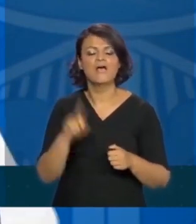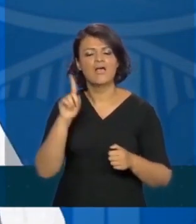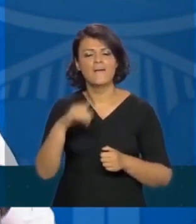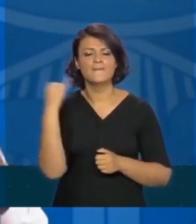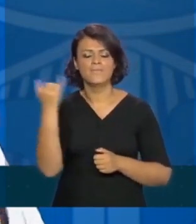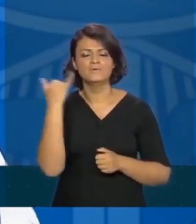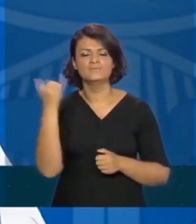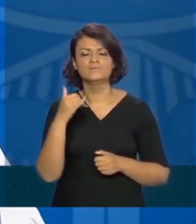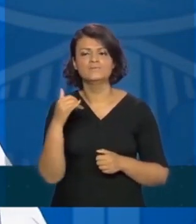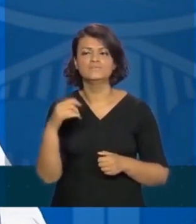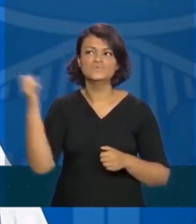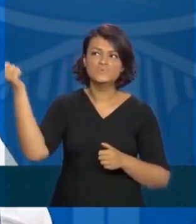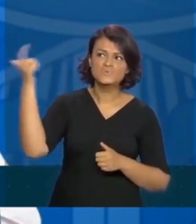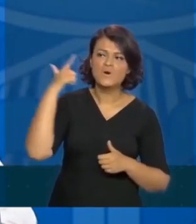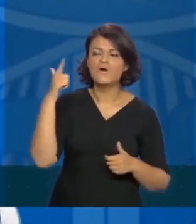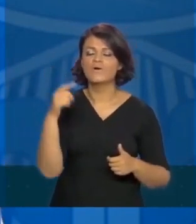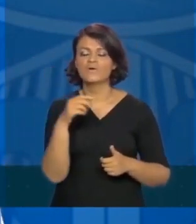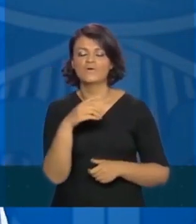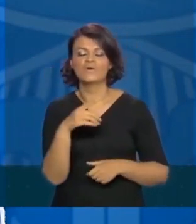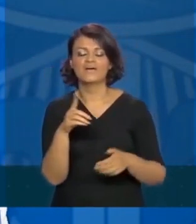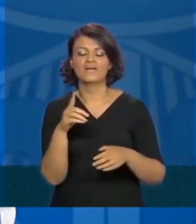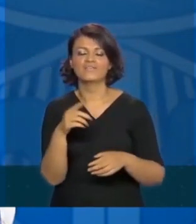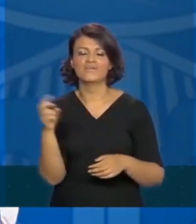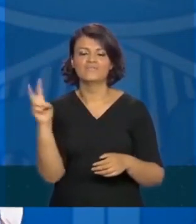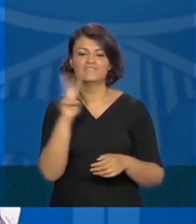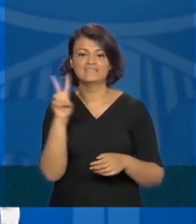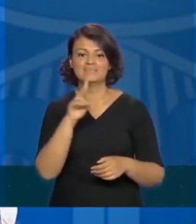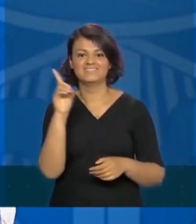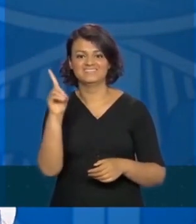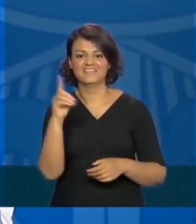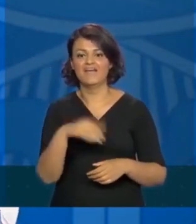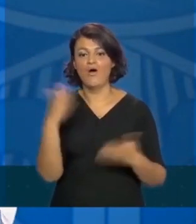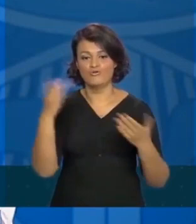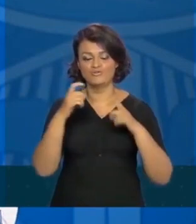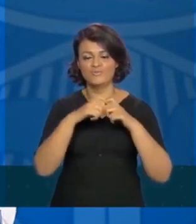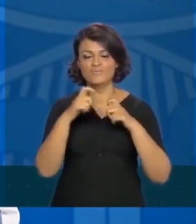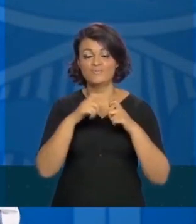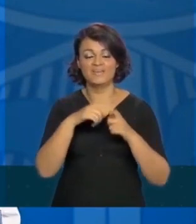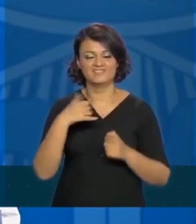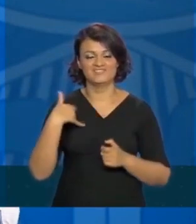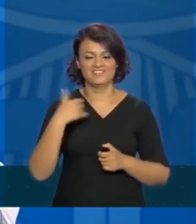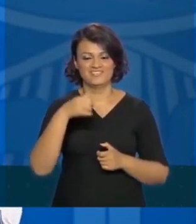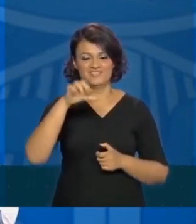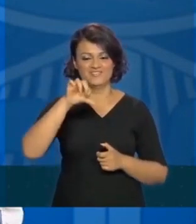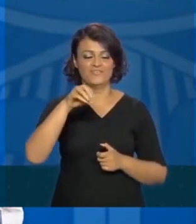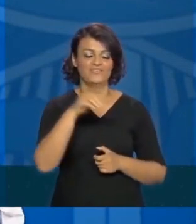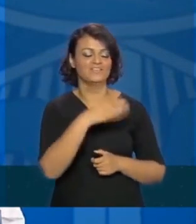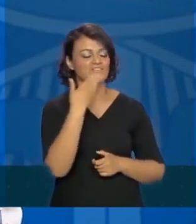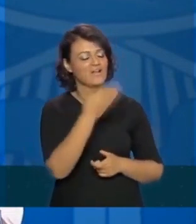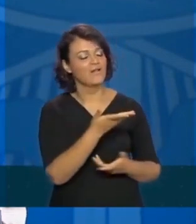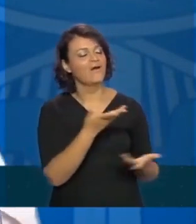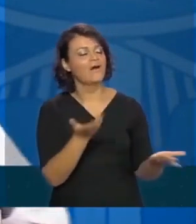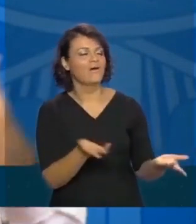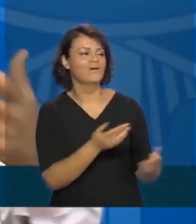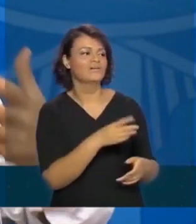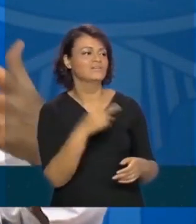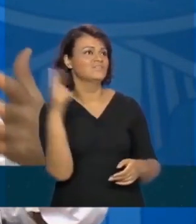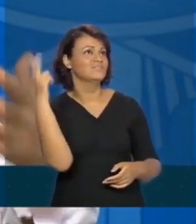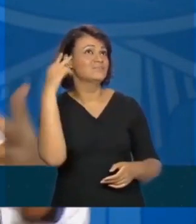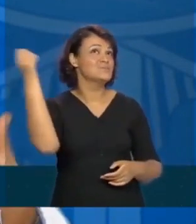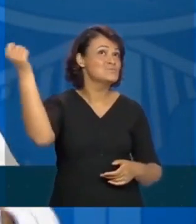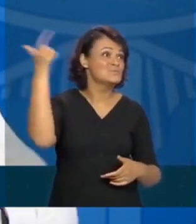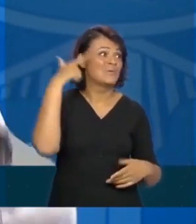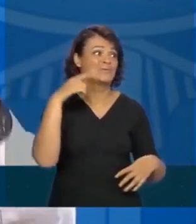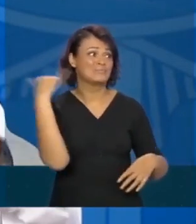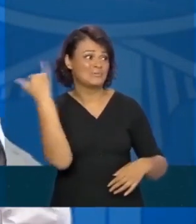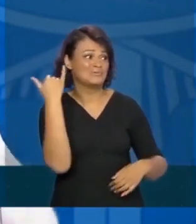importante tomar um pouco de sol vitamina D me ligou hoje um médico de 90 anos de idade falou filho vitamina D um